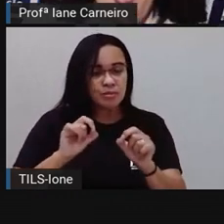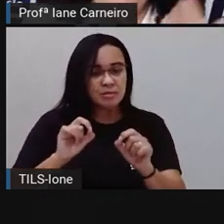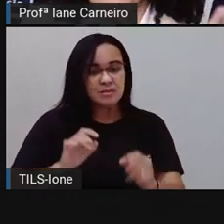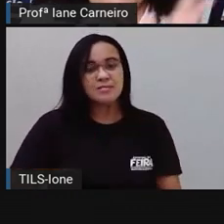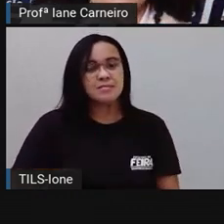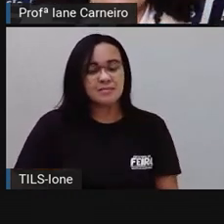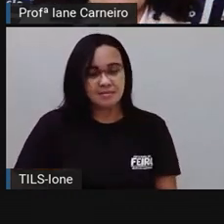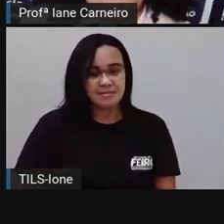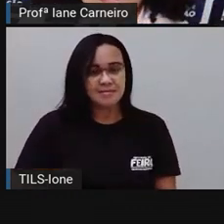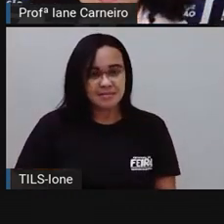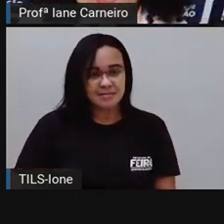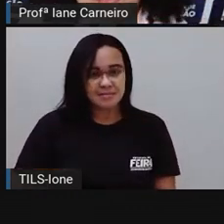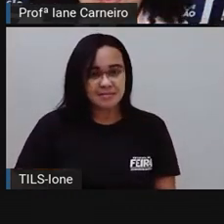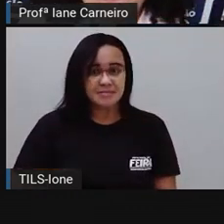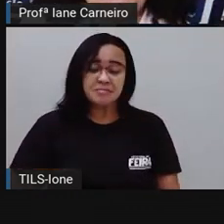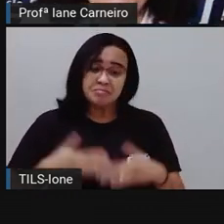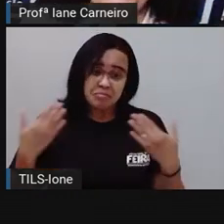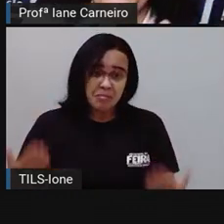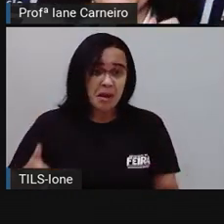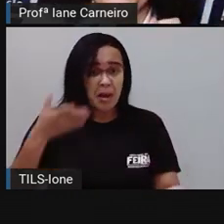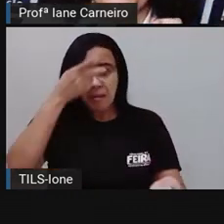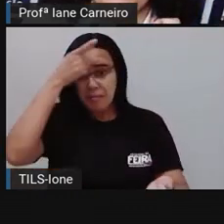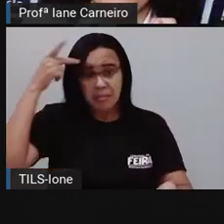para quem quiser fazer uso,